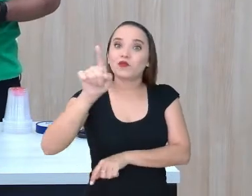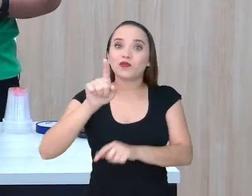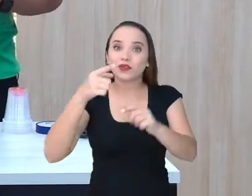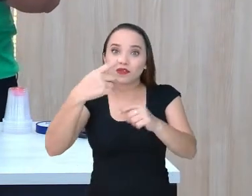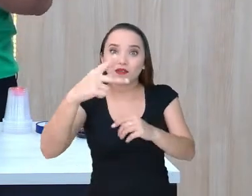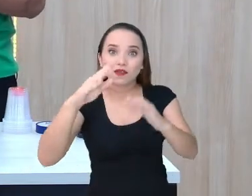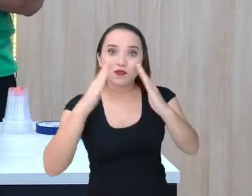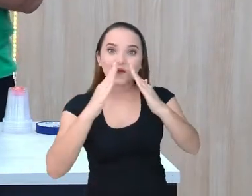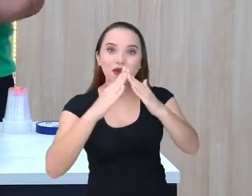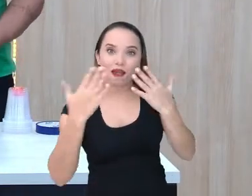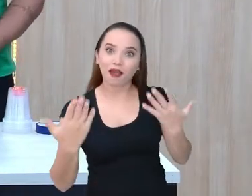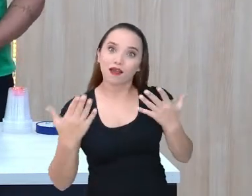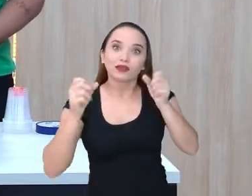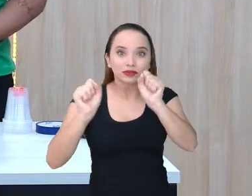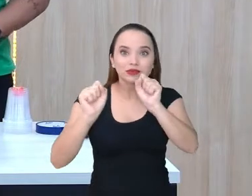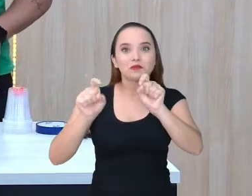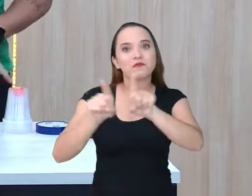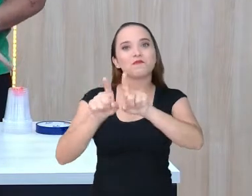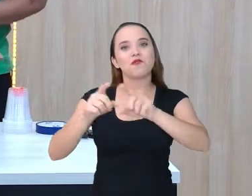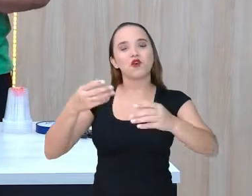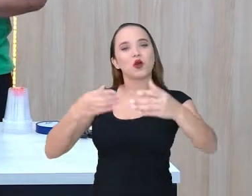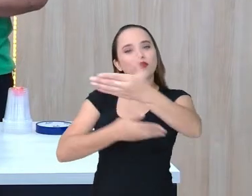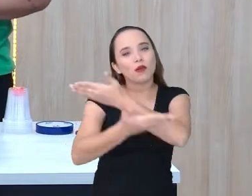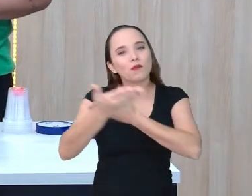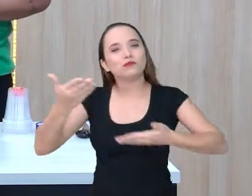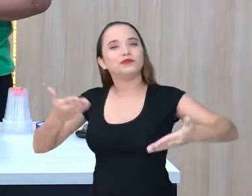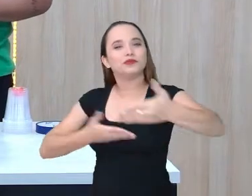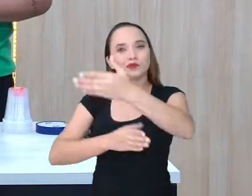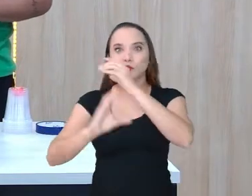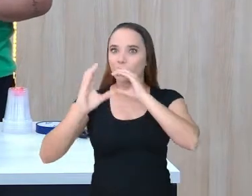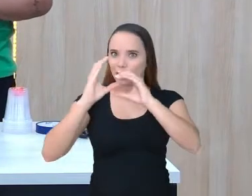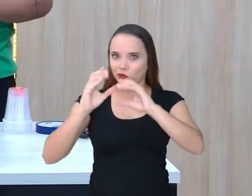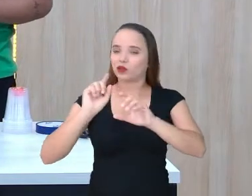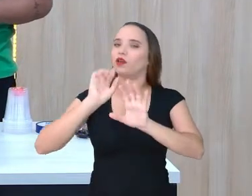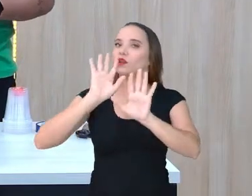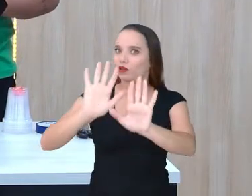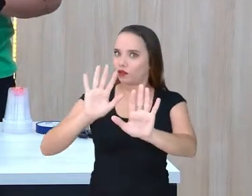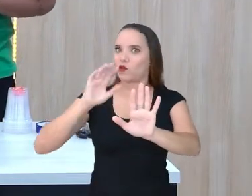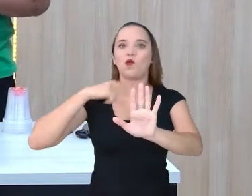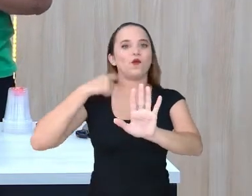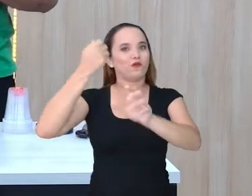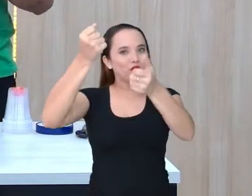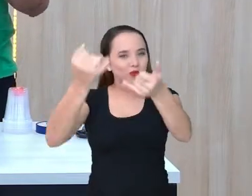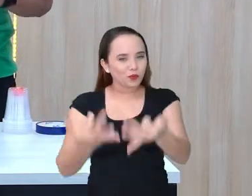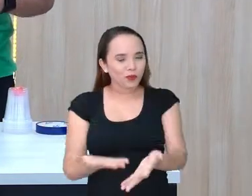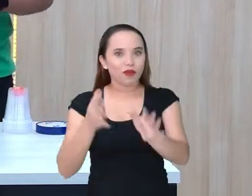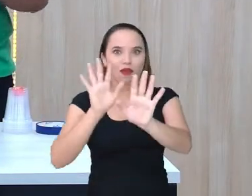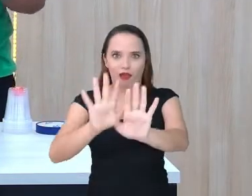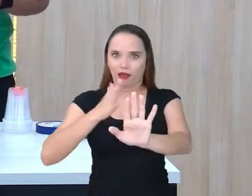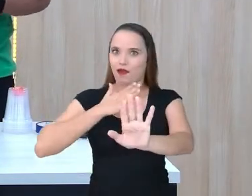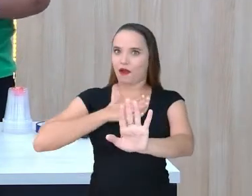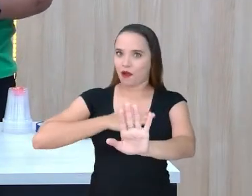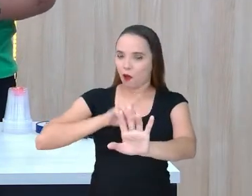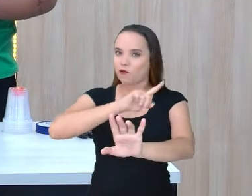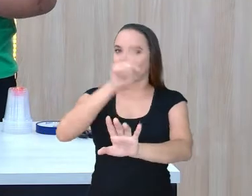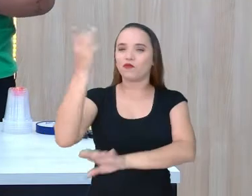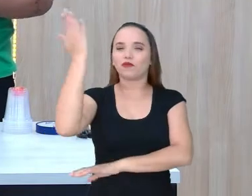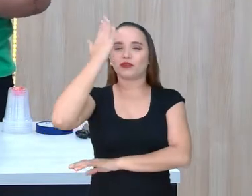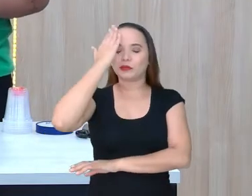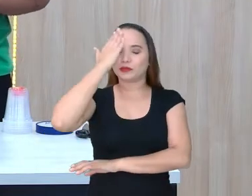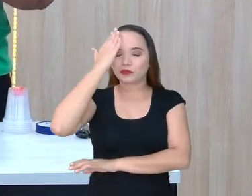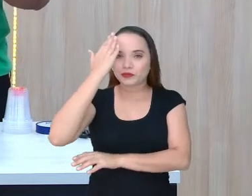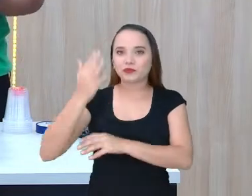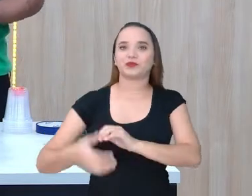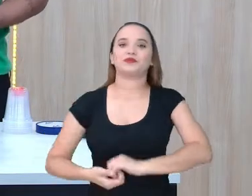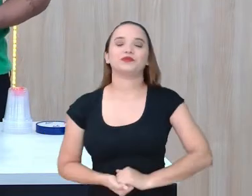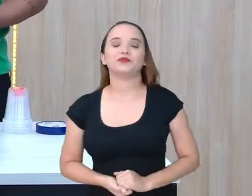casa e podem se comunicar com a gente de uma forma que eu vou explicar daqui a pouco e vocês vão entender como é que funciona esse processo. Mas aí,